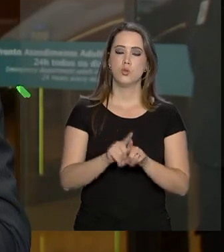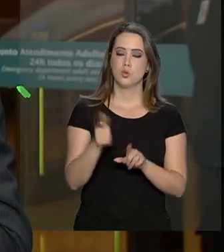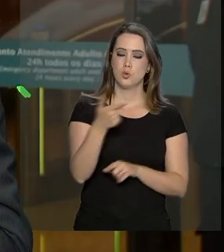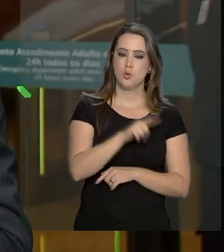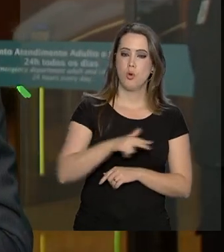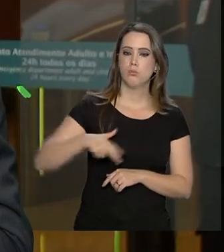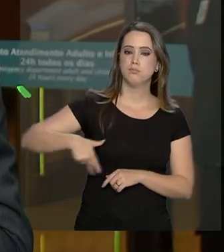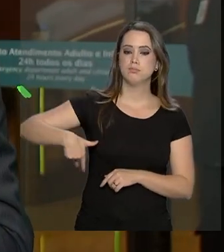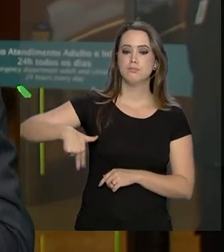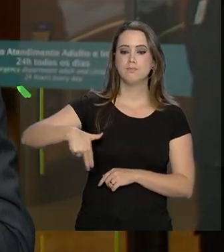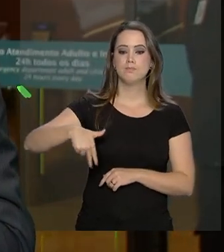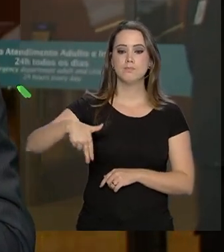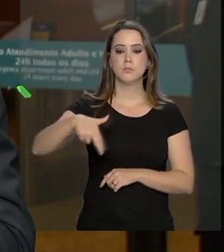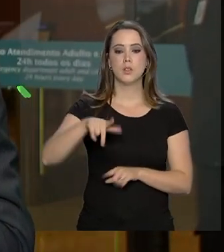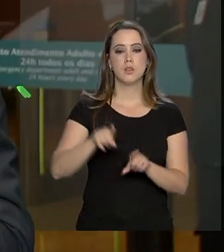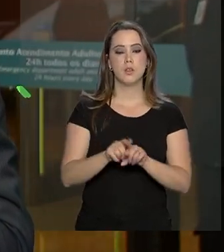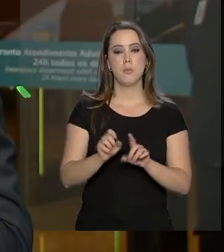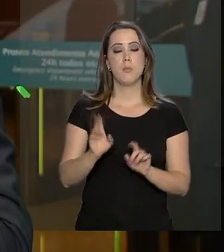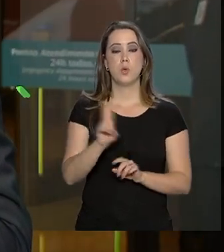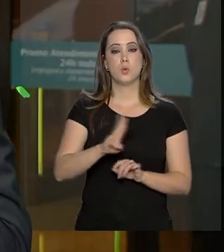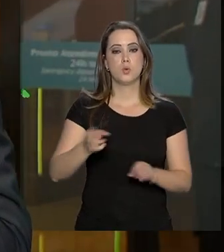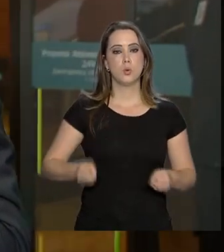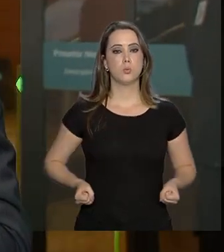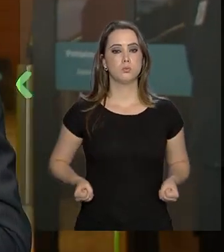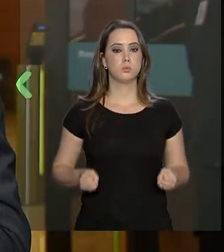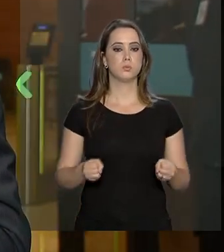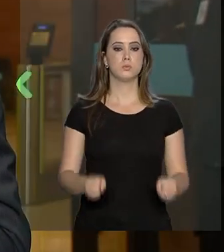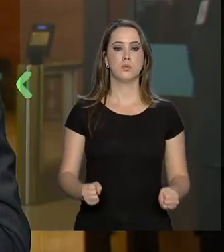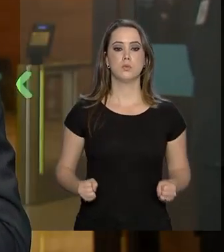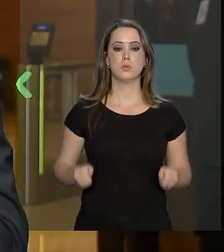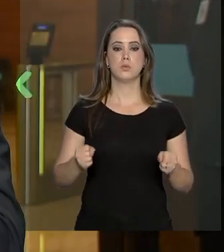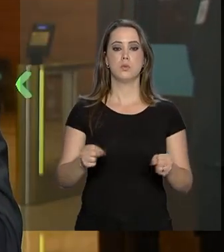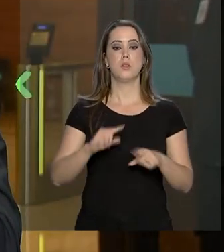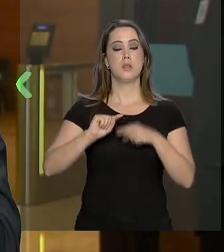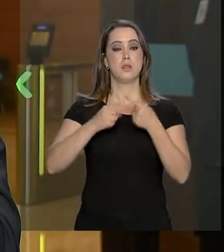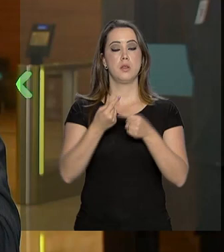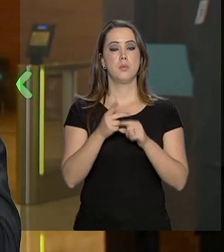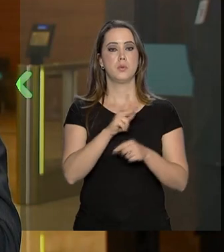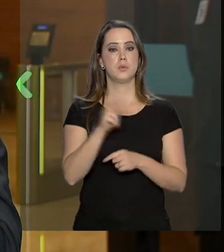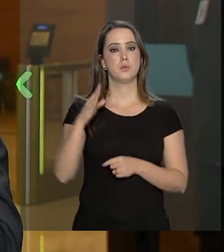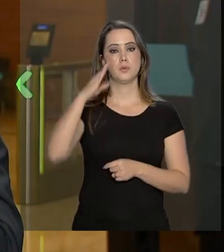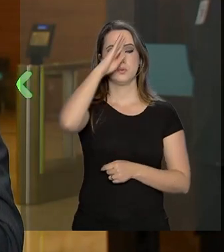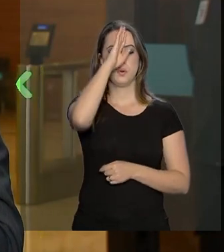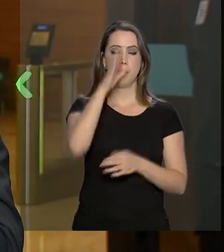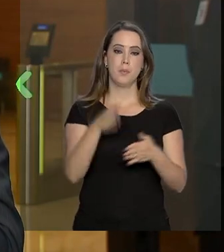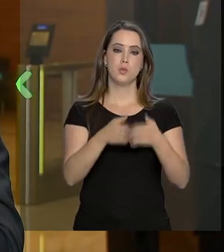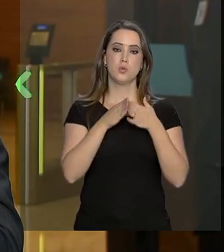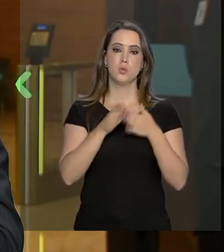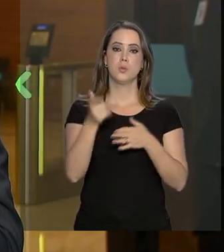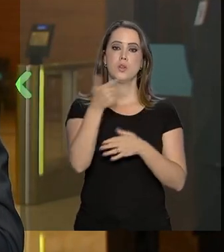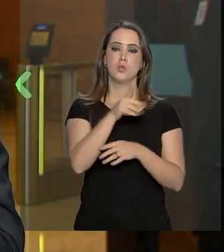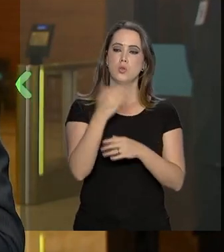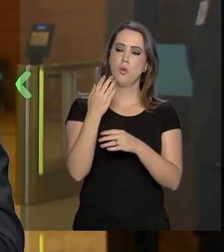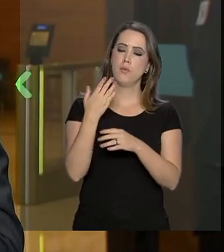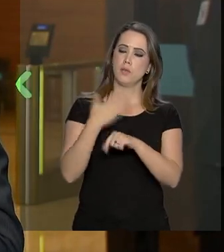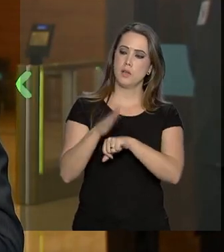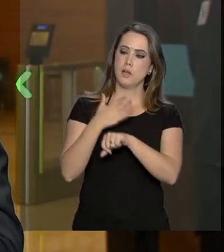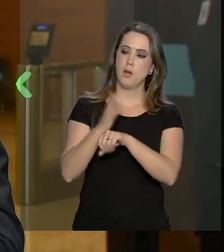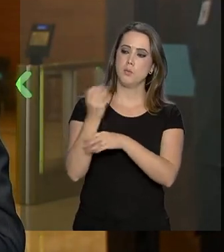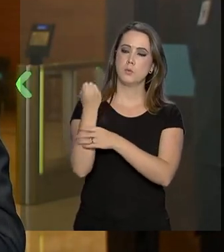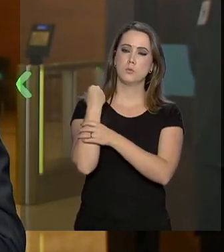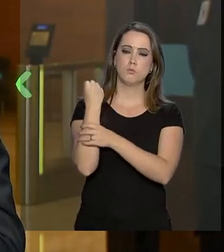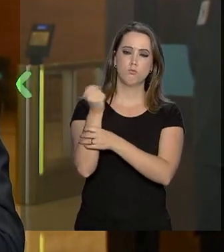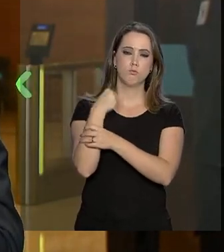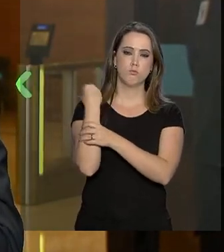de fisioterapia e o auxílio de um andador. Logo em seguida, Jair Bolsonaro pediu para retomar exercícios de fisioterapia